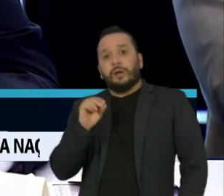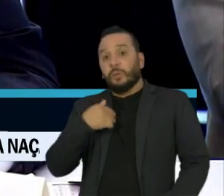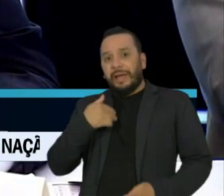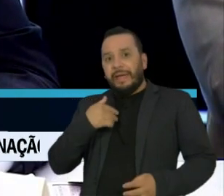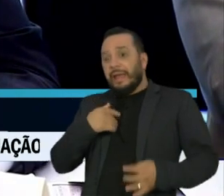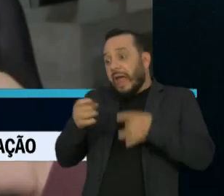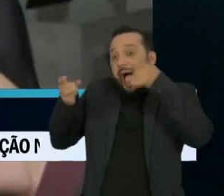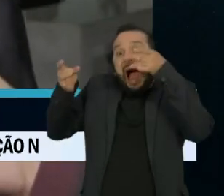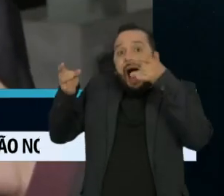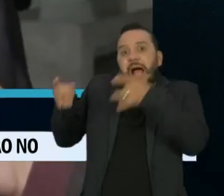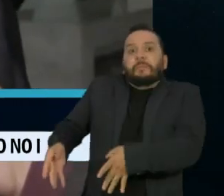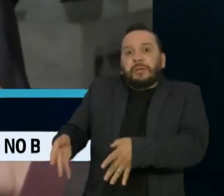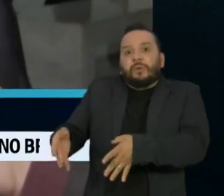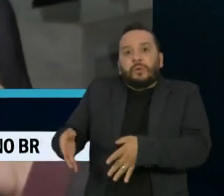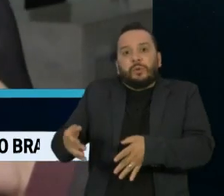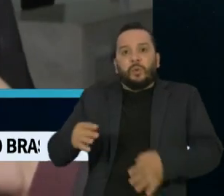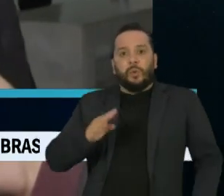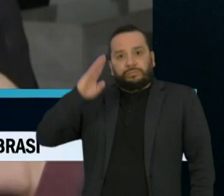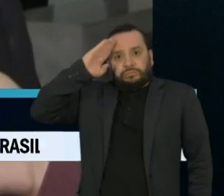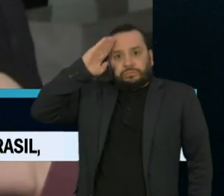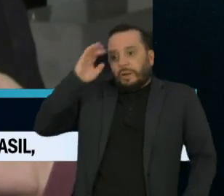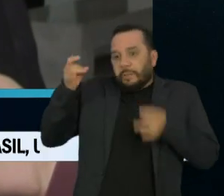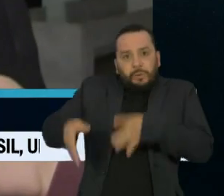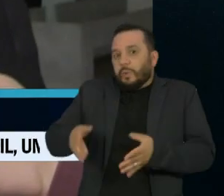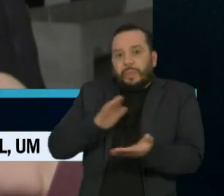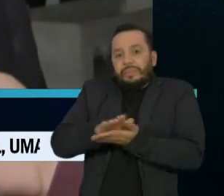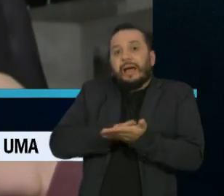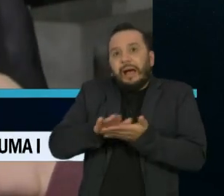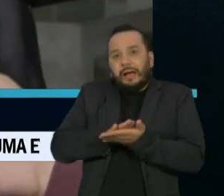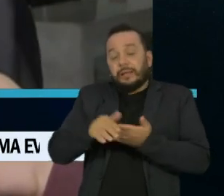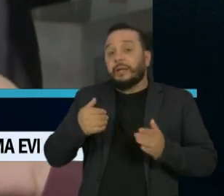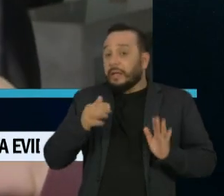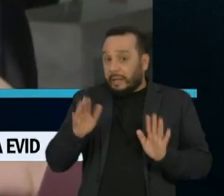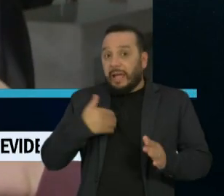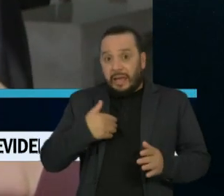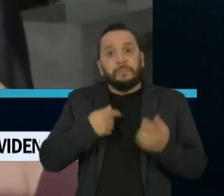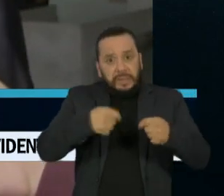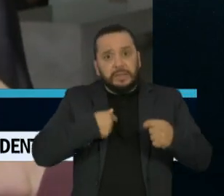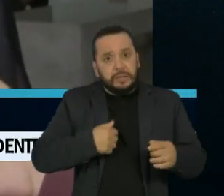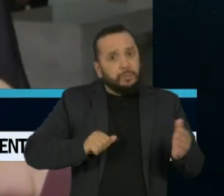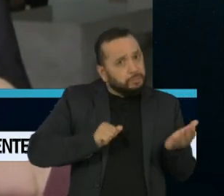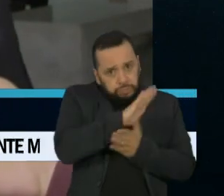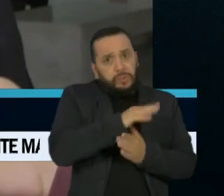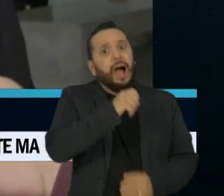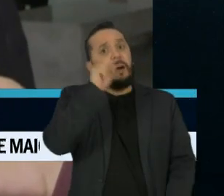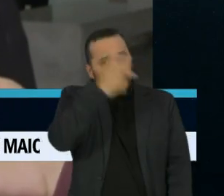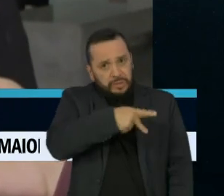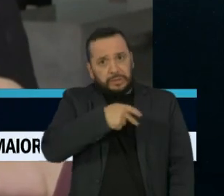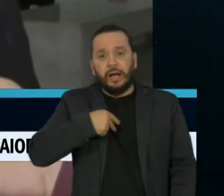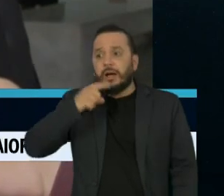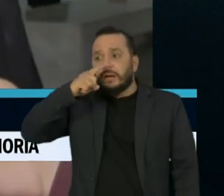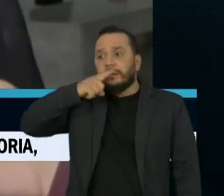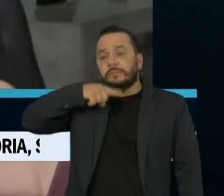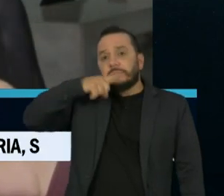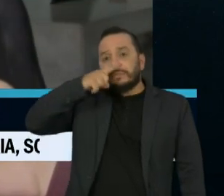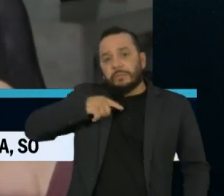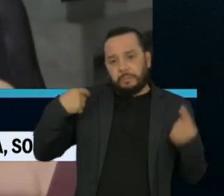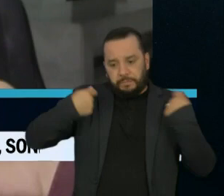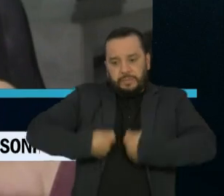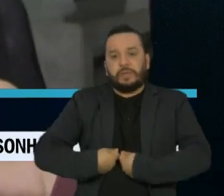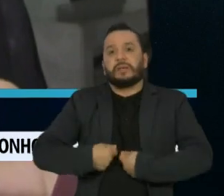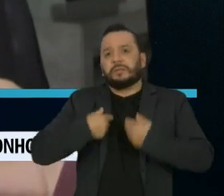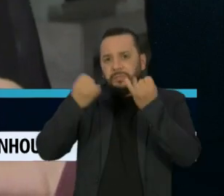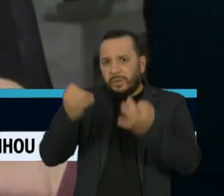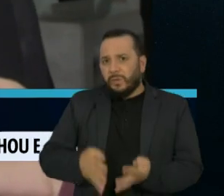ir para a reserva. A pressão aumentou após a declaração do ministro do STF, Gilmar Mendes, de que o exército se